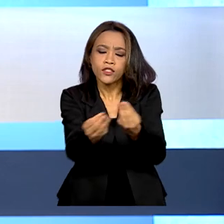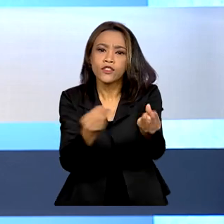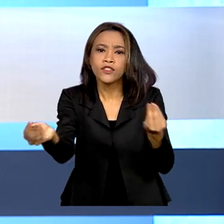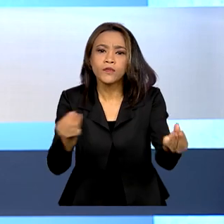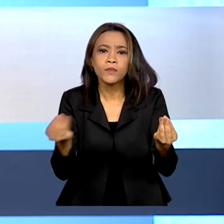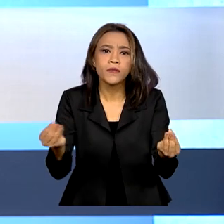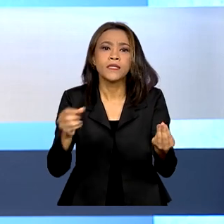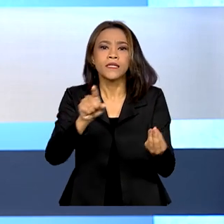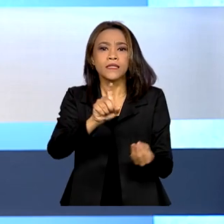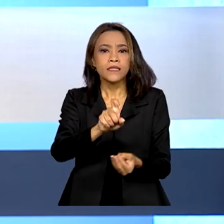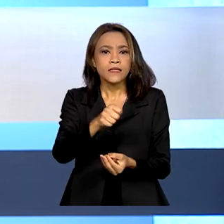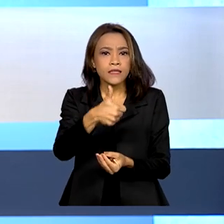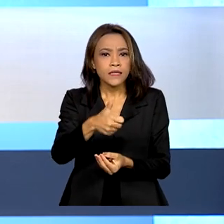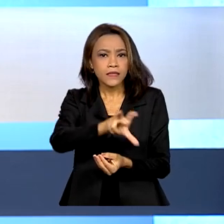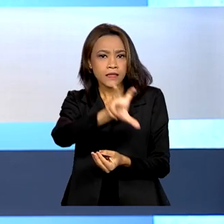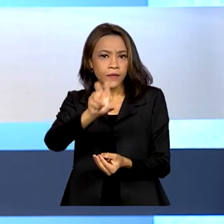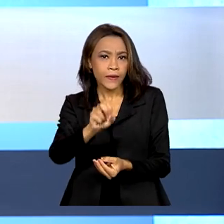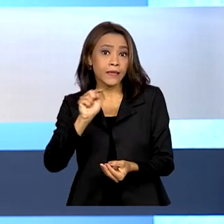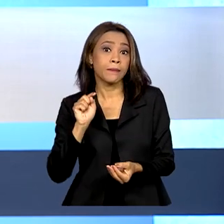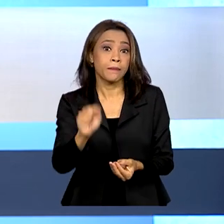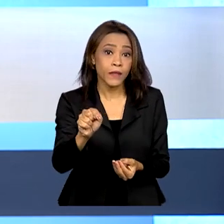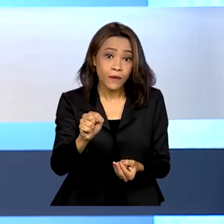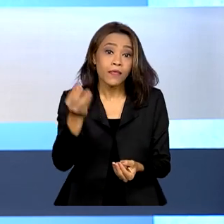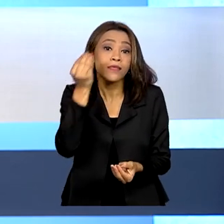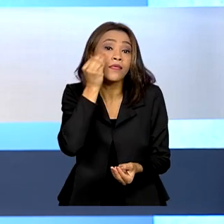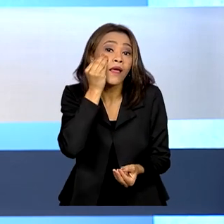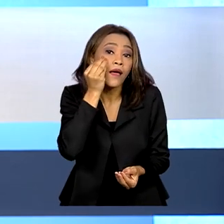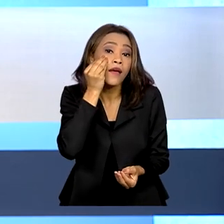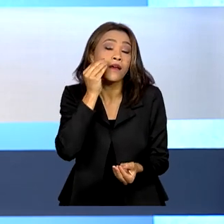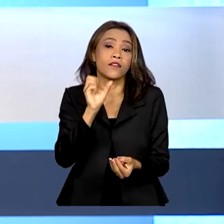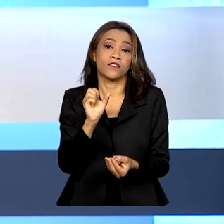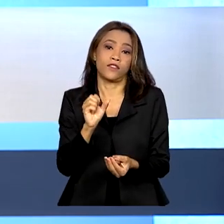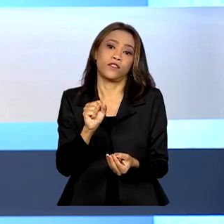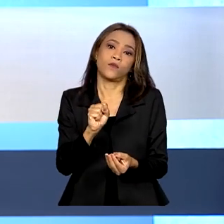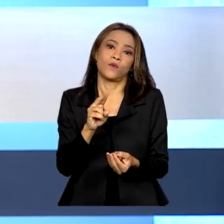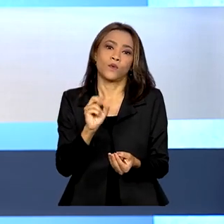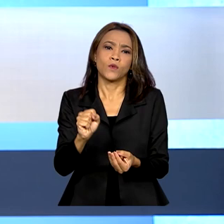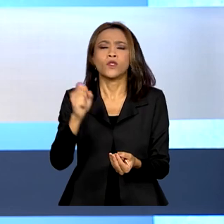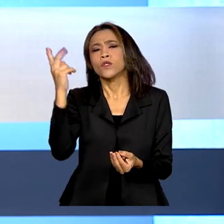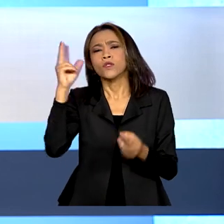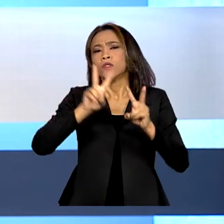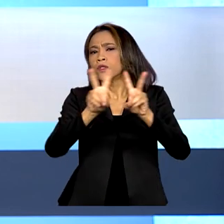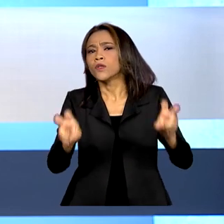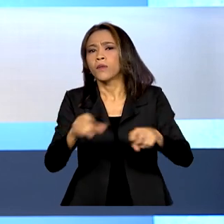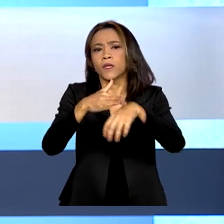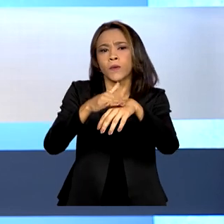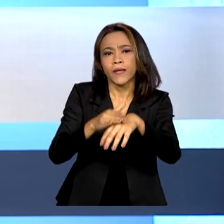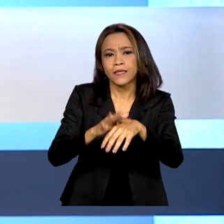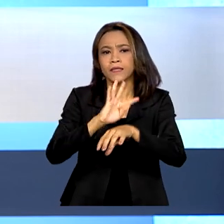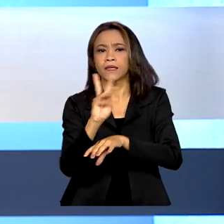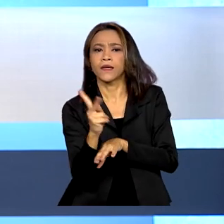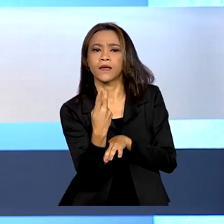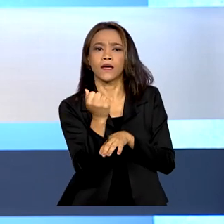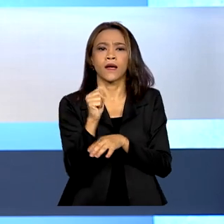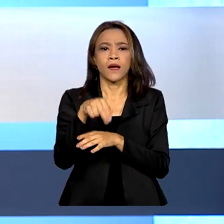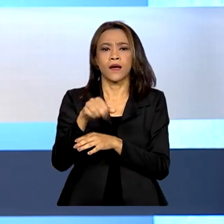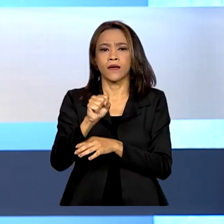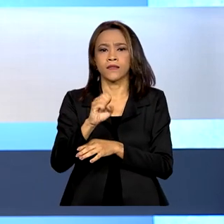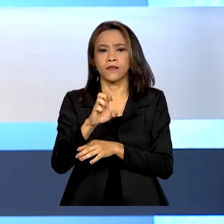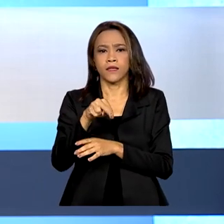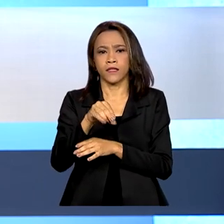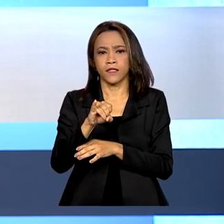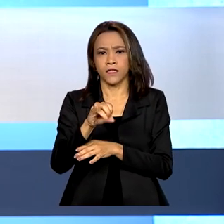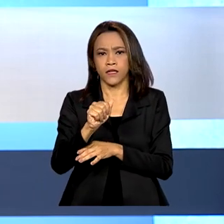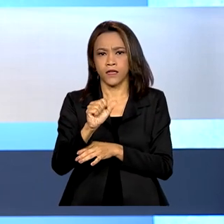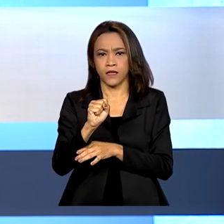150 mil testes rápidos no SUS para a detecção da ranceníase. O Brasil ainda é o segundo país com